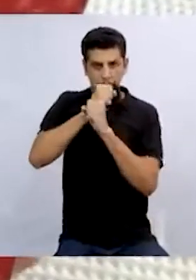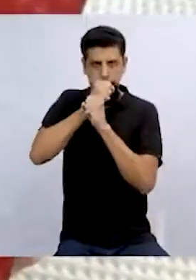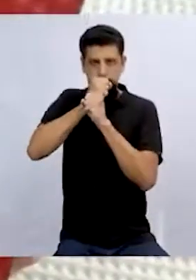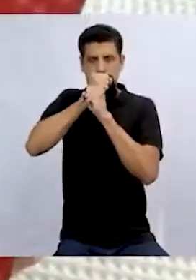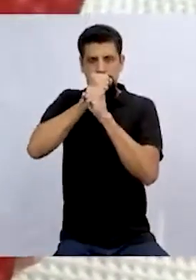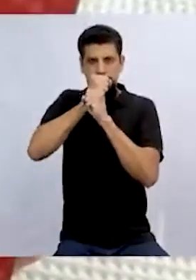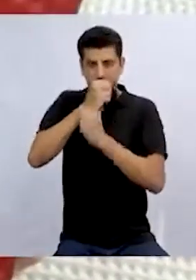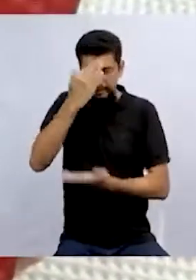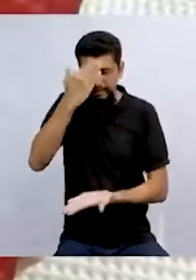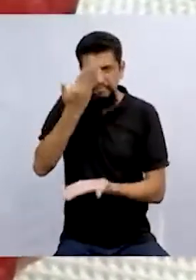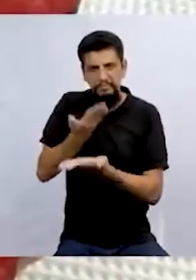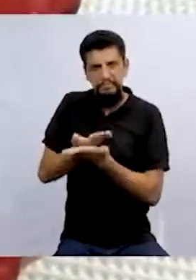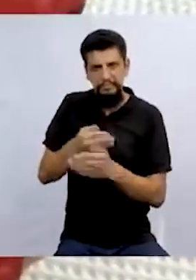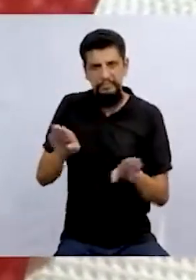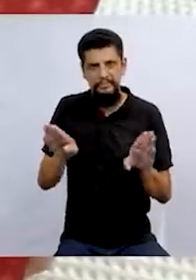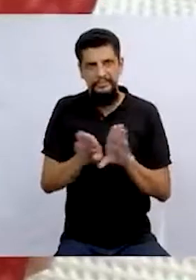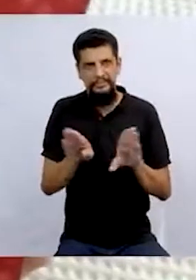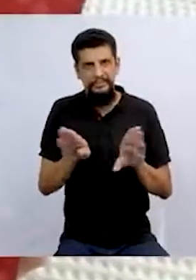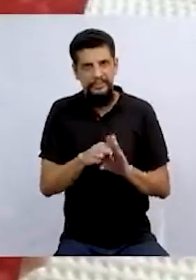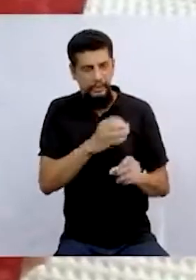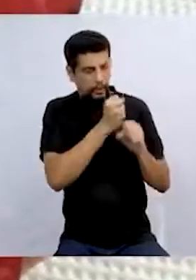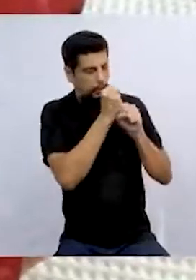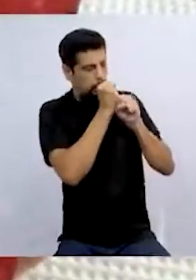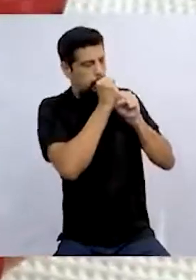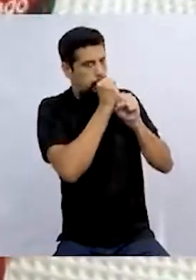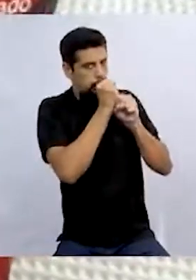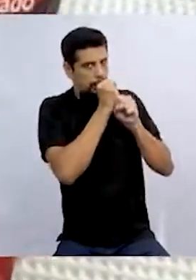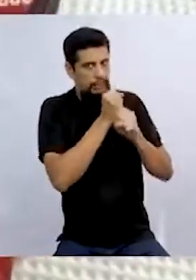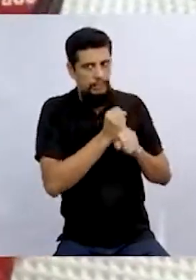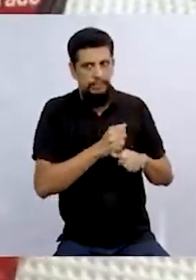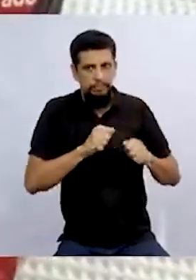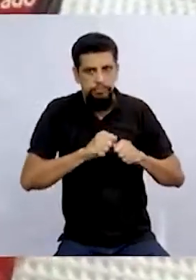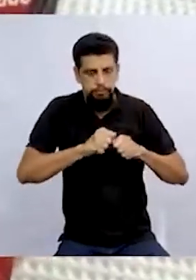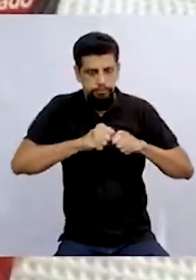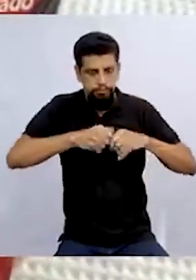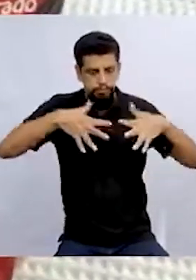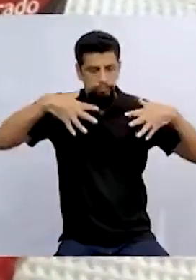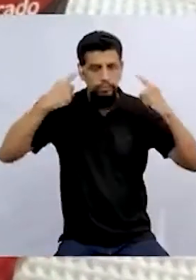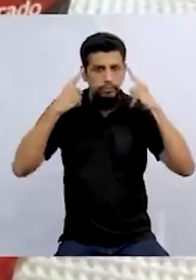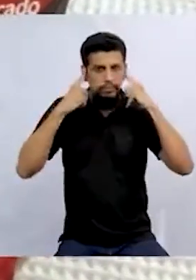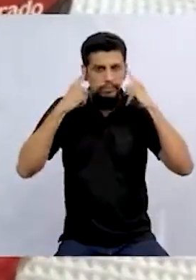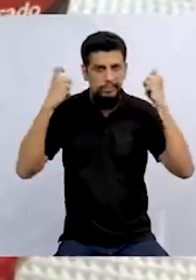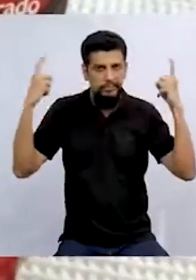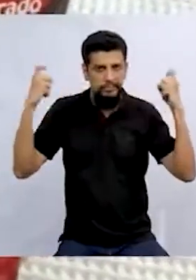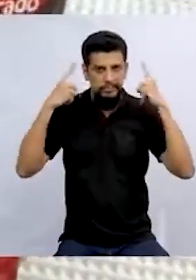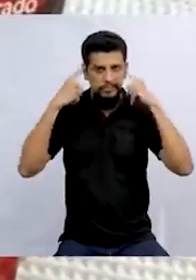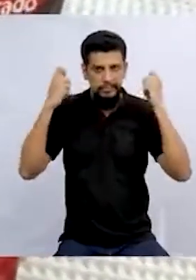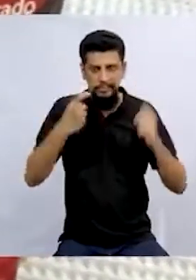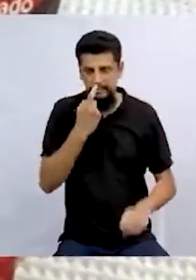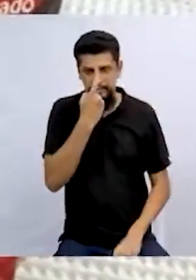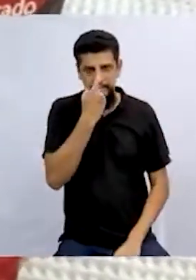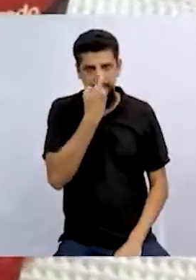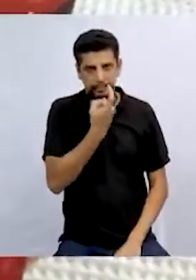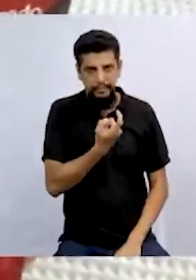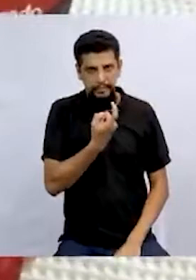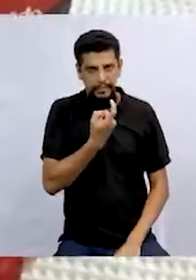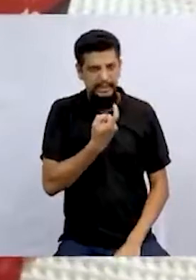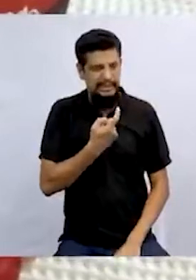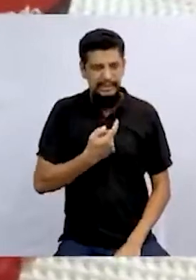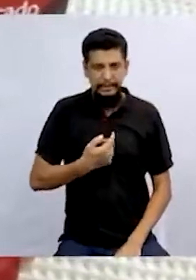Acredite, elas também tinham um berrante. Tum! E a bruxa,